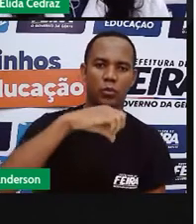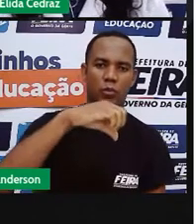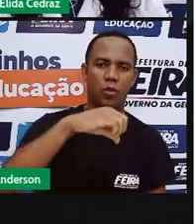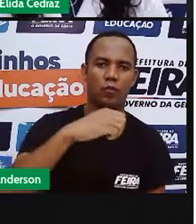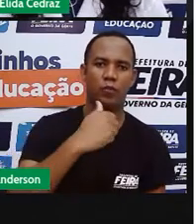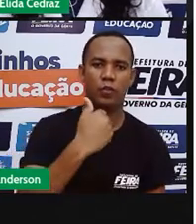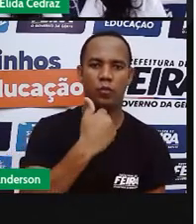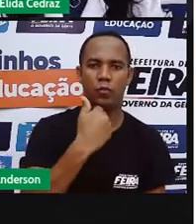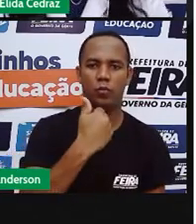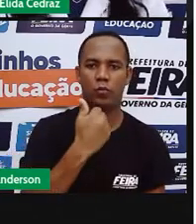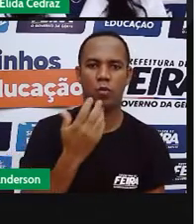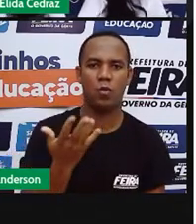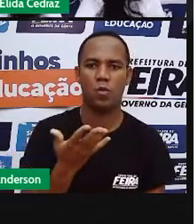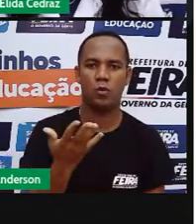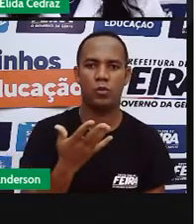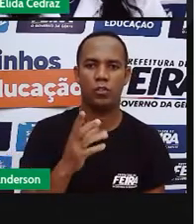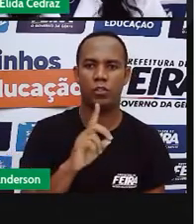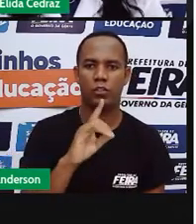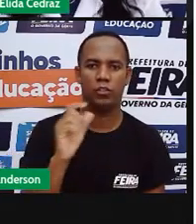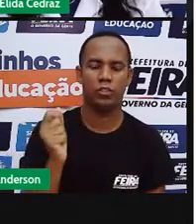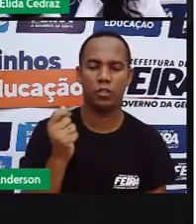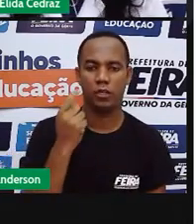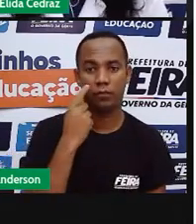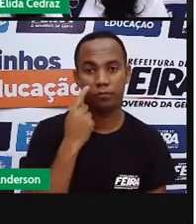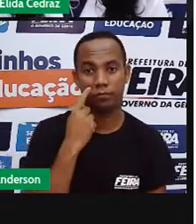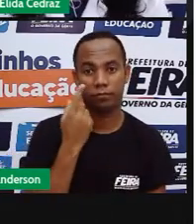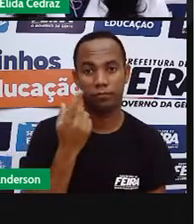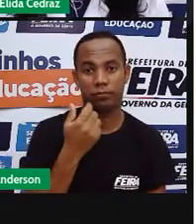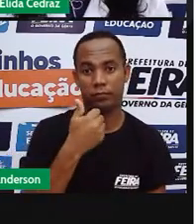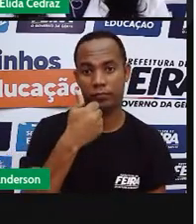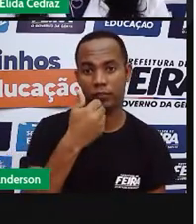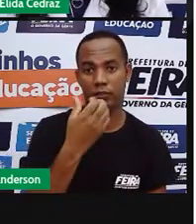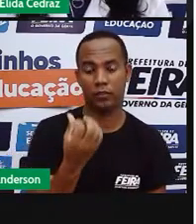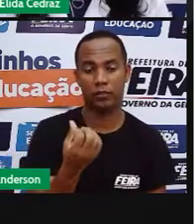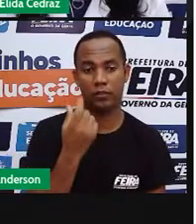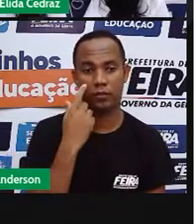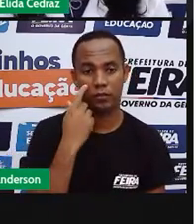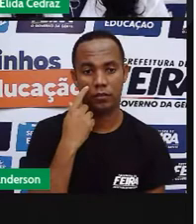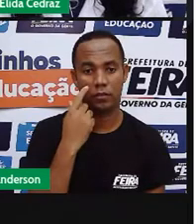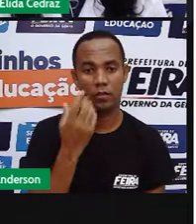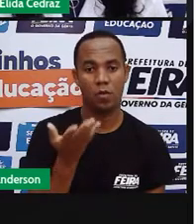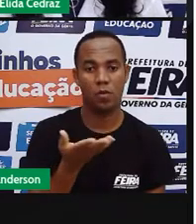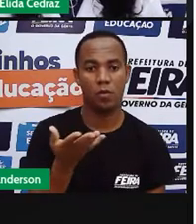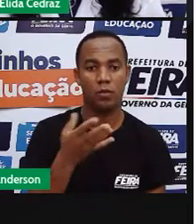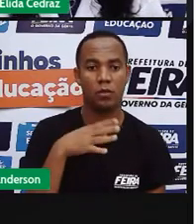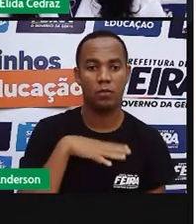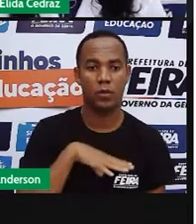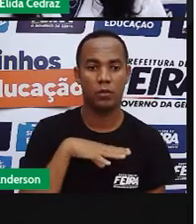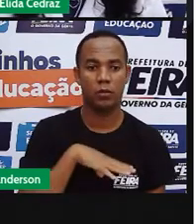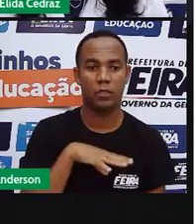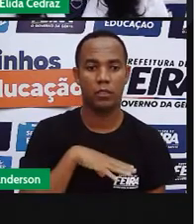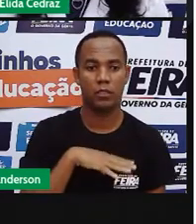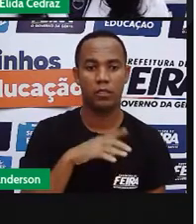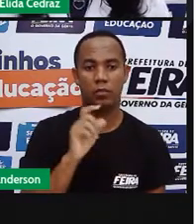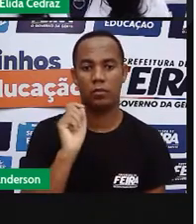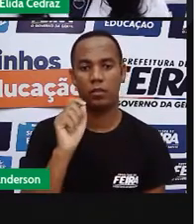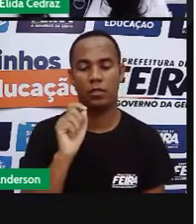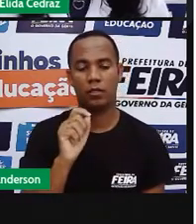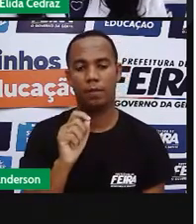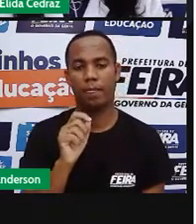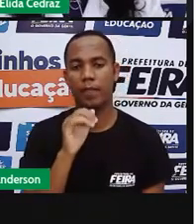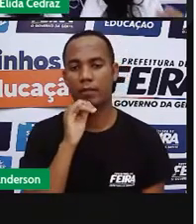16 de junho, a quarta-feira. A área é linguagem e o tema é artes plásticas